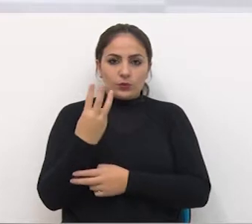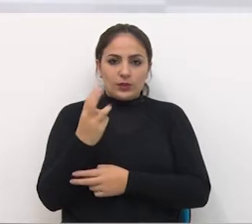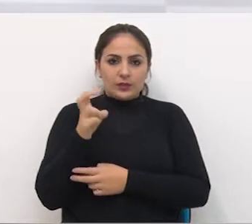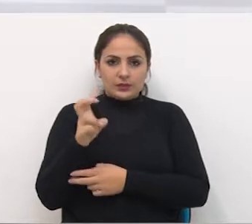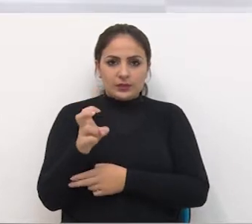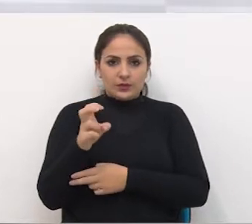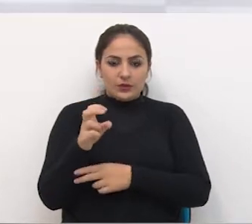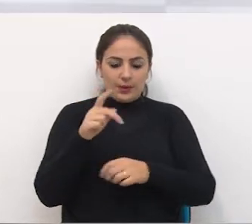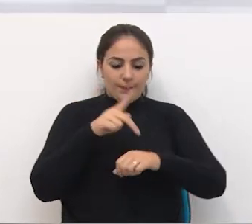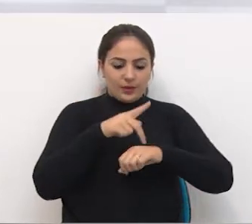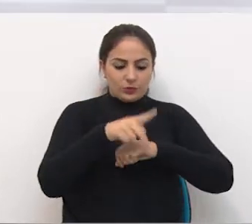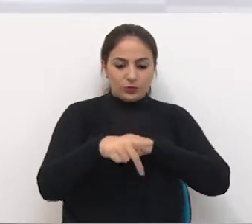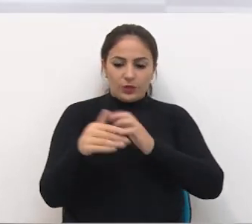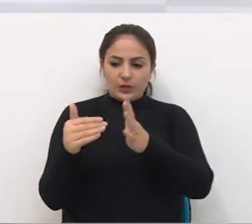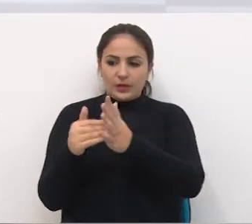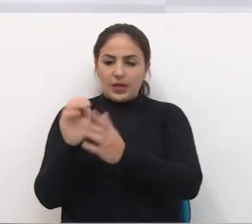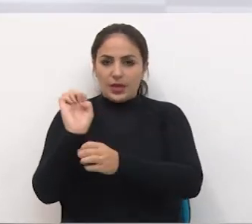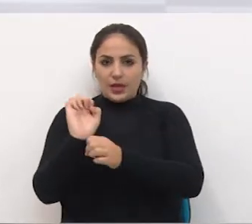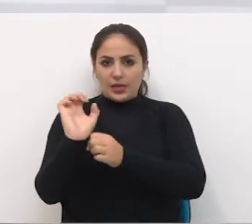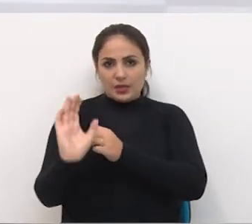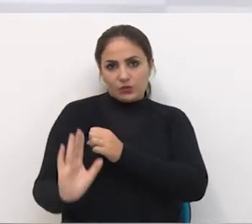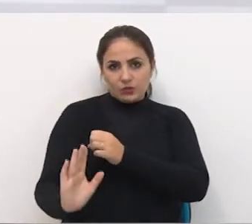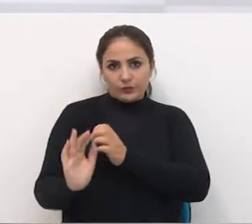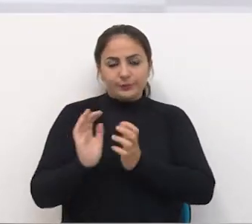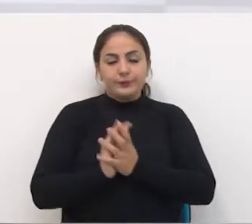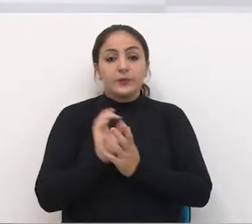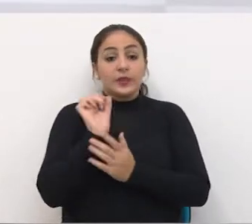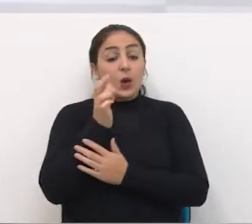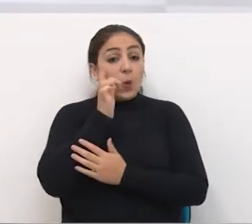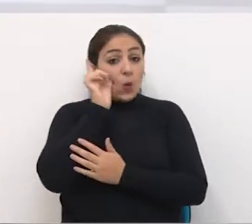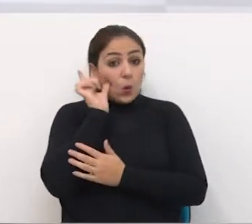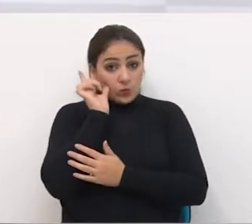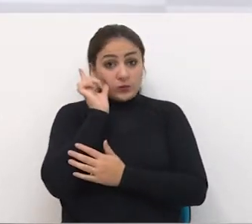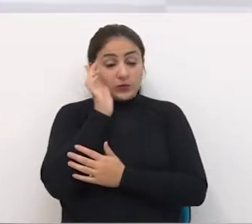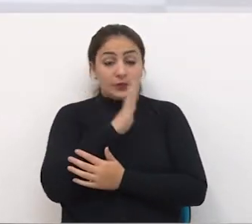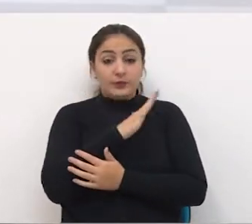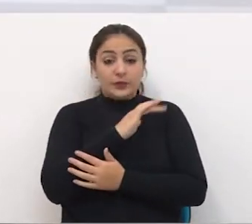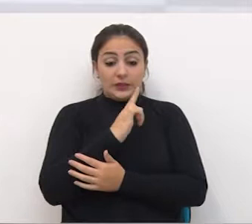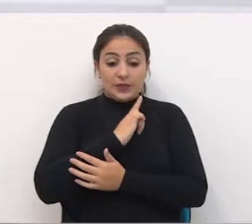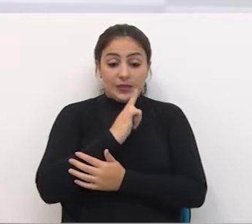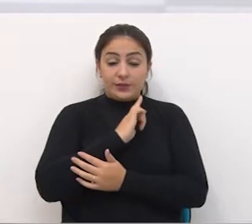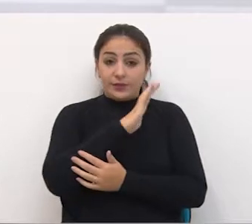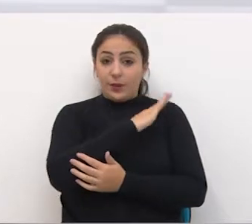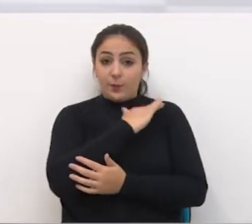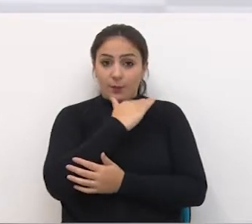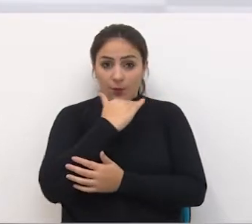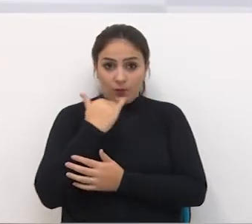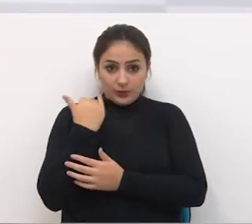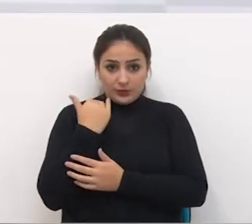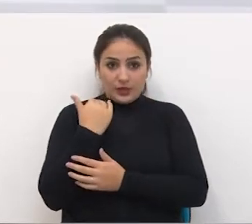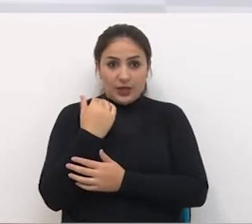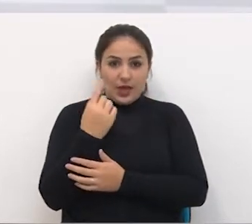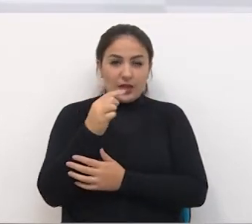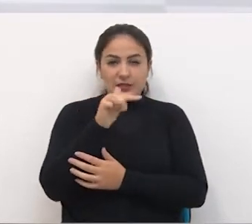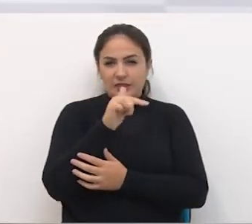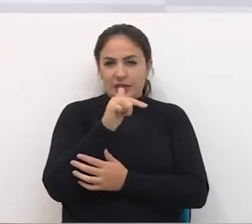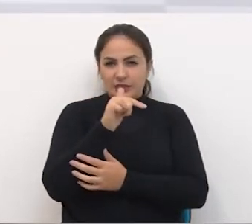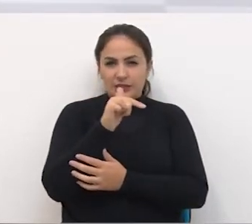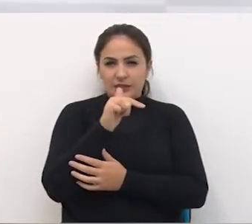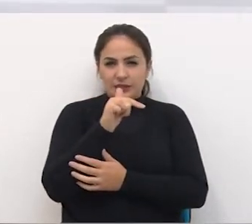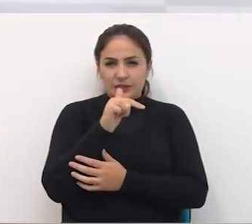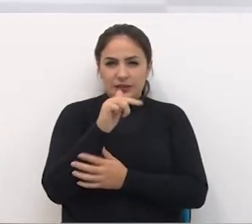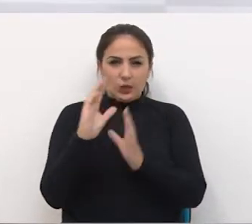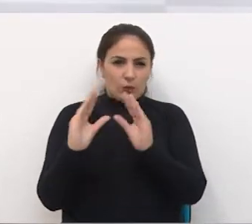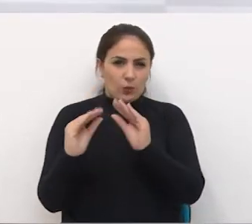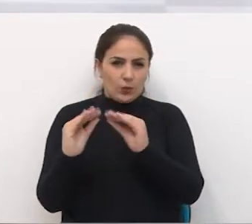Passo Fundo A Erechim Aonde ontem foi ceifada Final da tarde Dezenove horas